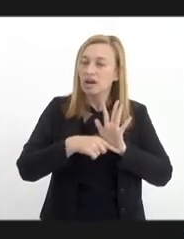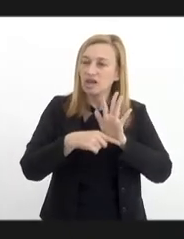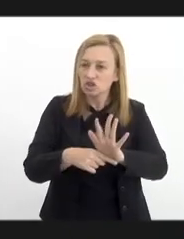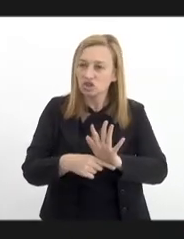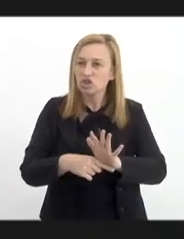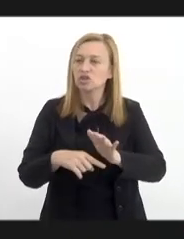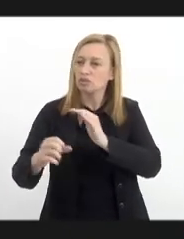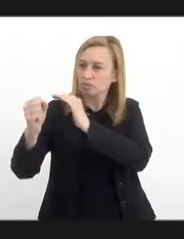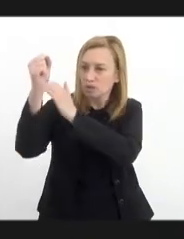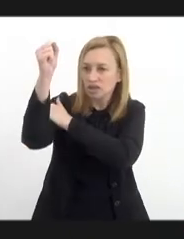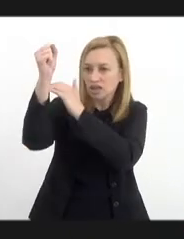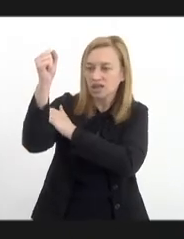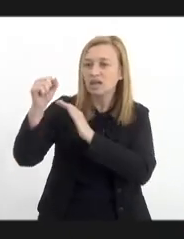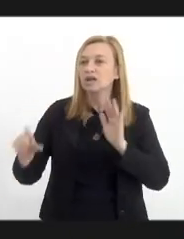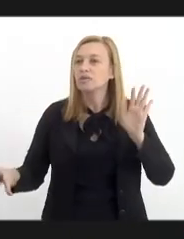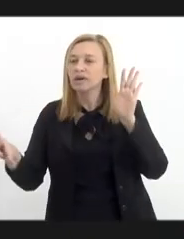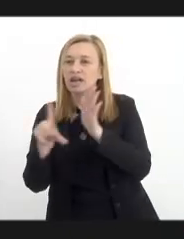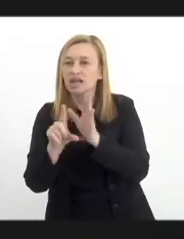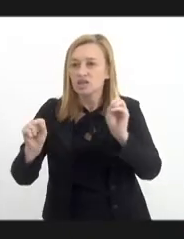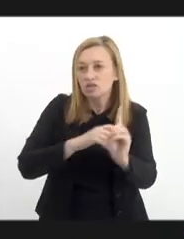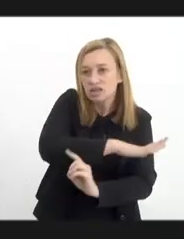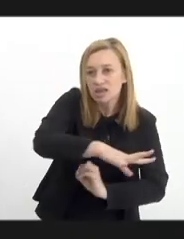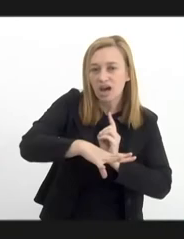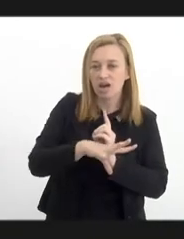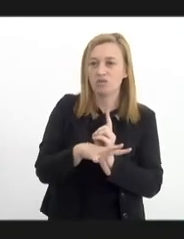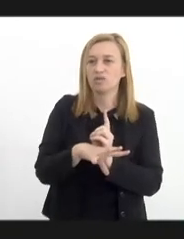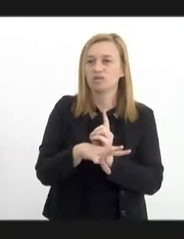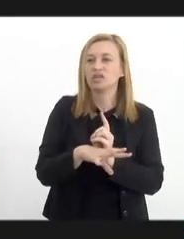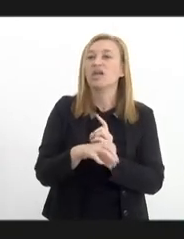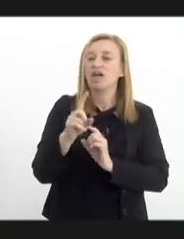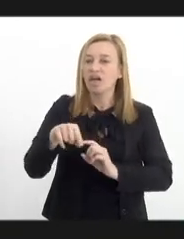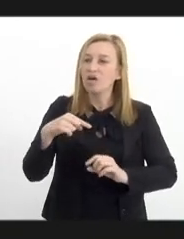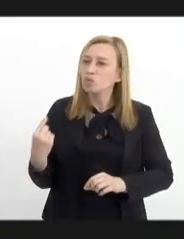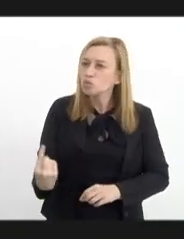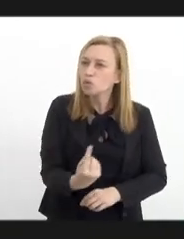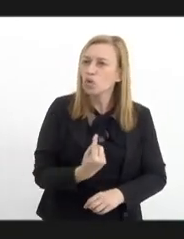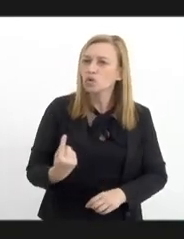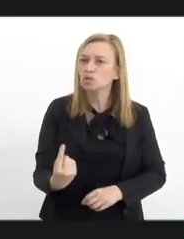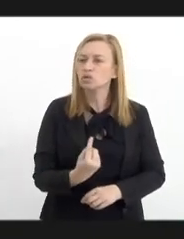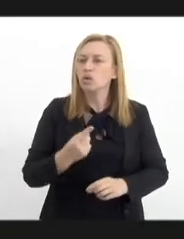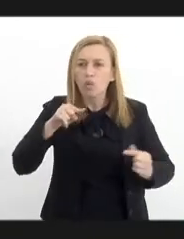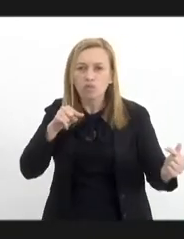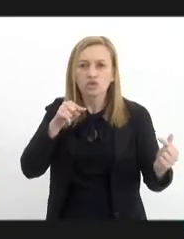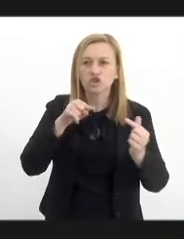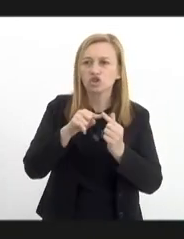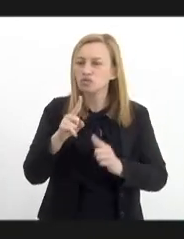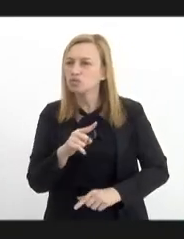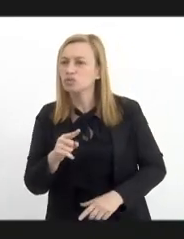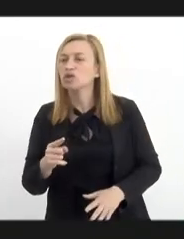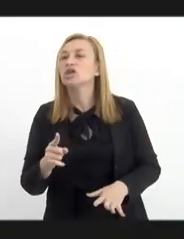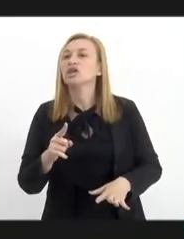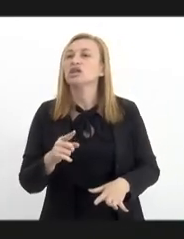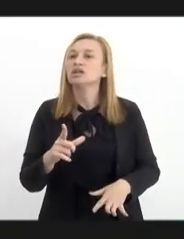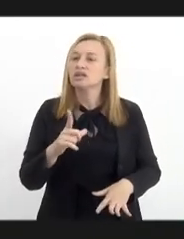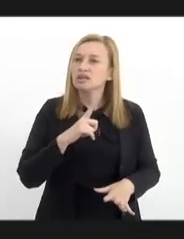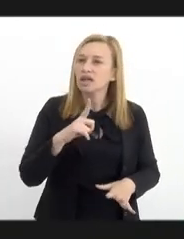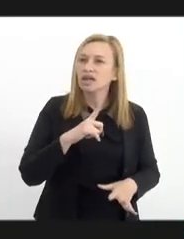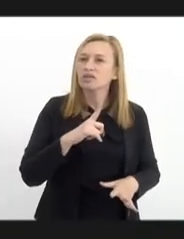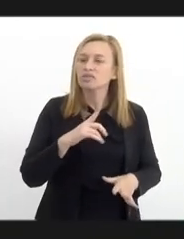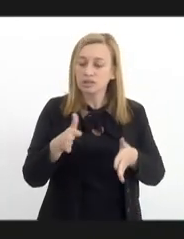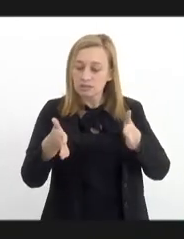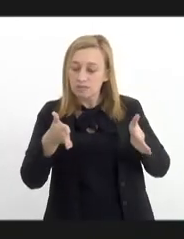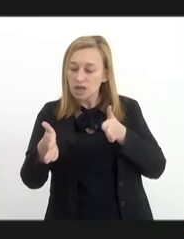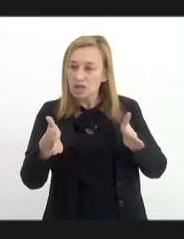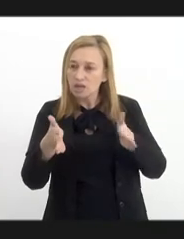empoderamento, pela reinserção social. Então, esse é o nosso objetivo aqui e a gente tem nesse